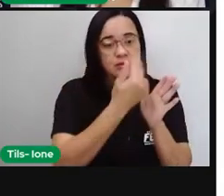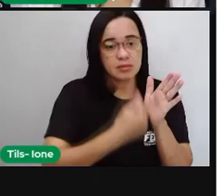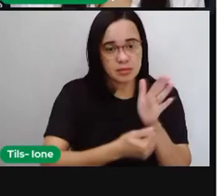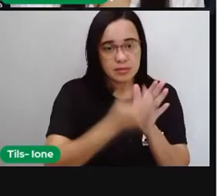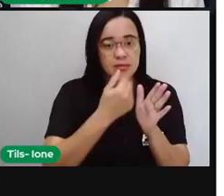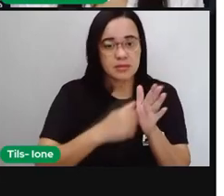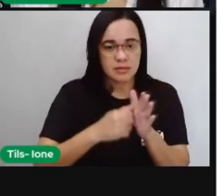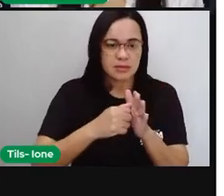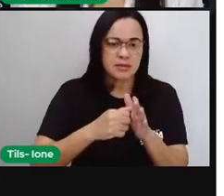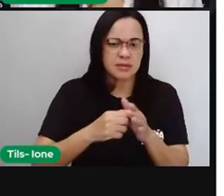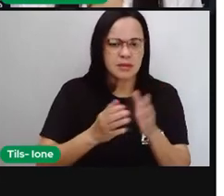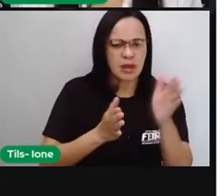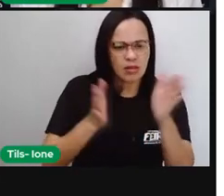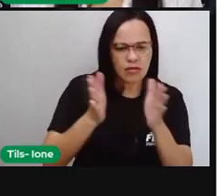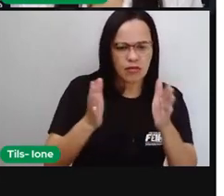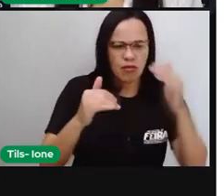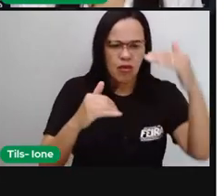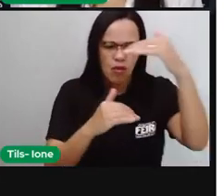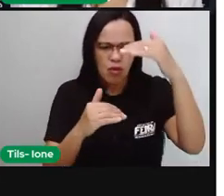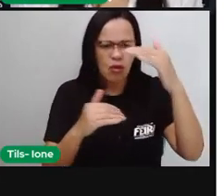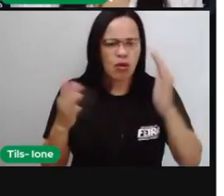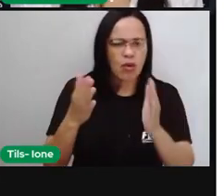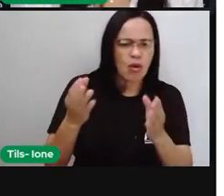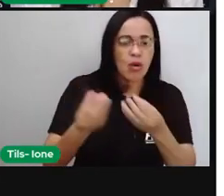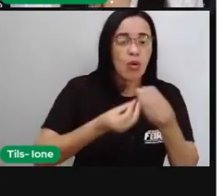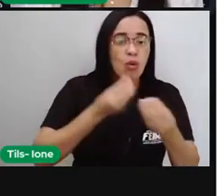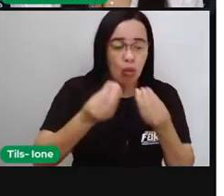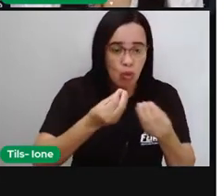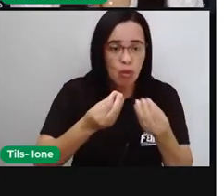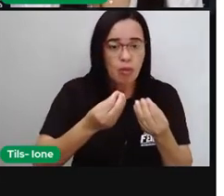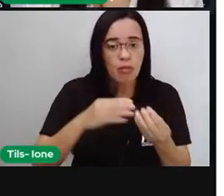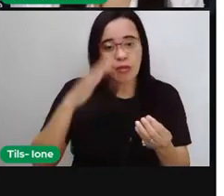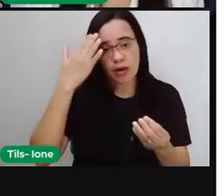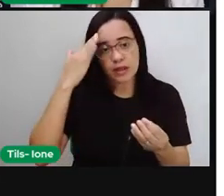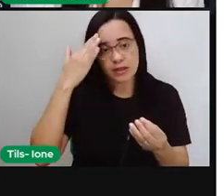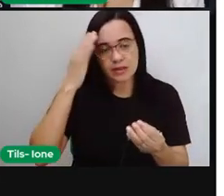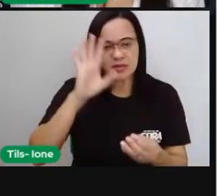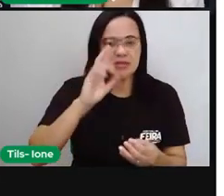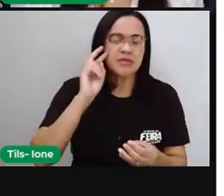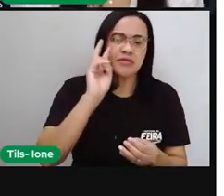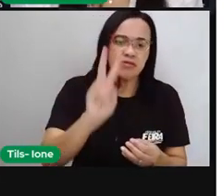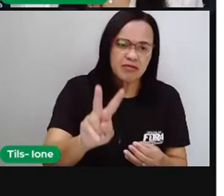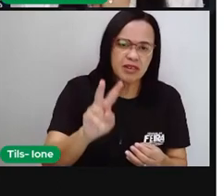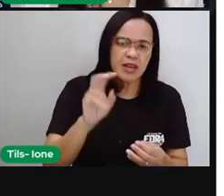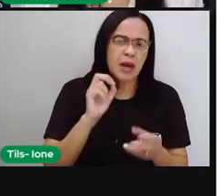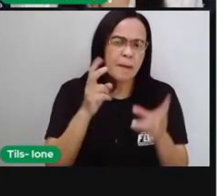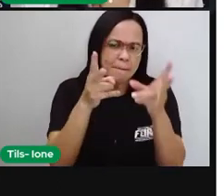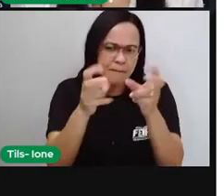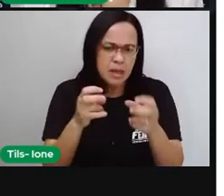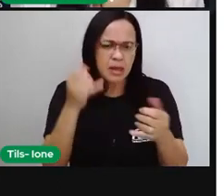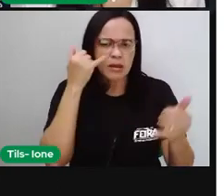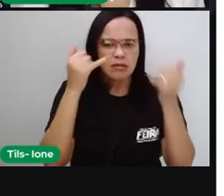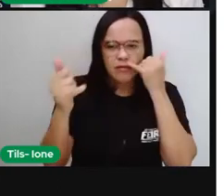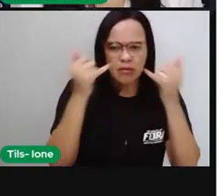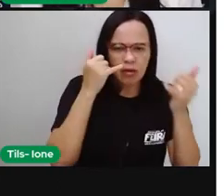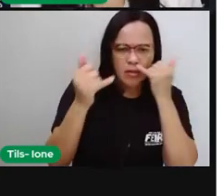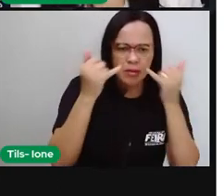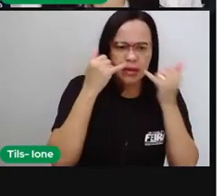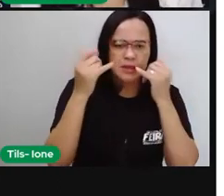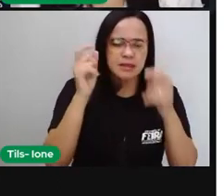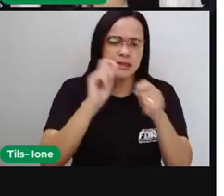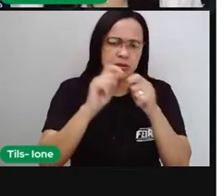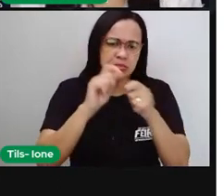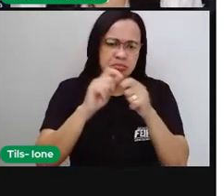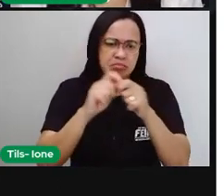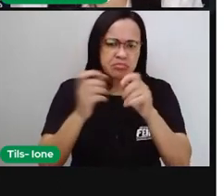posição. Então, a gente percebe aí que a gente entende informações quando a tela está na sua forma original, mas quando a gente